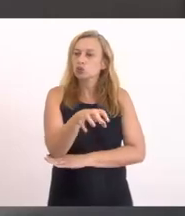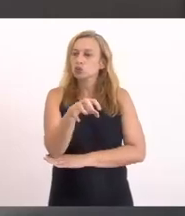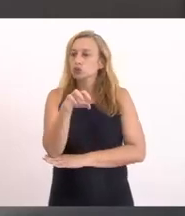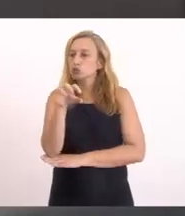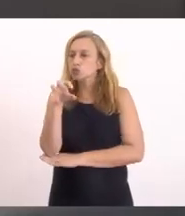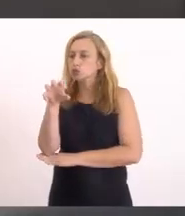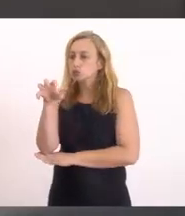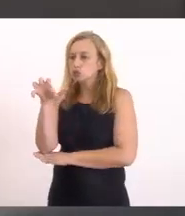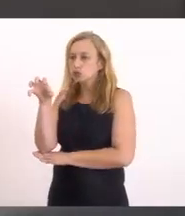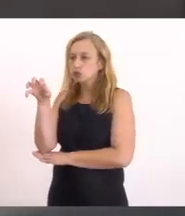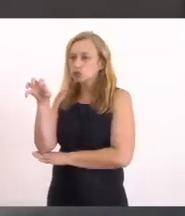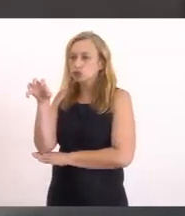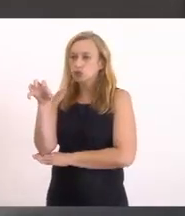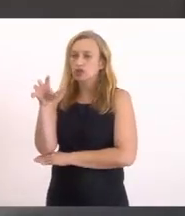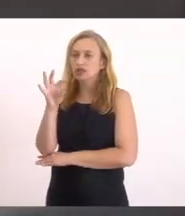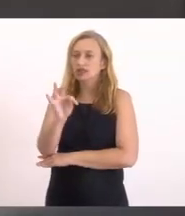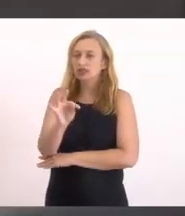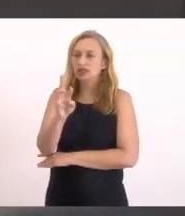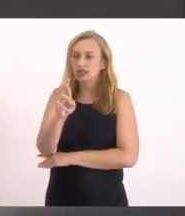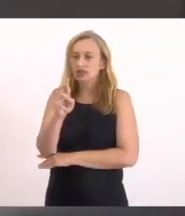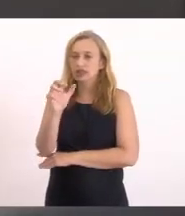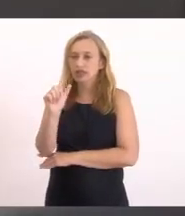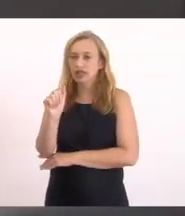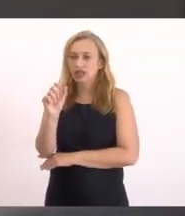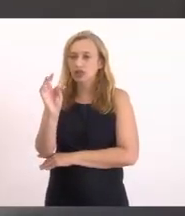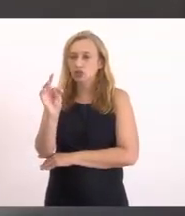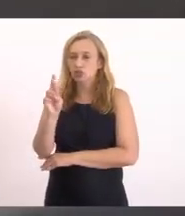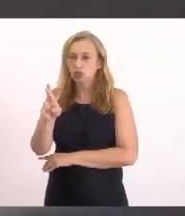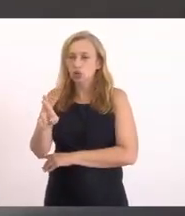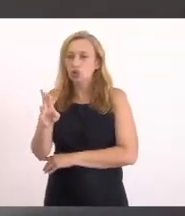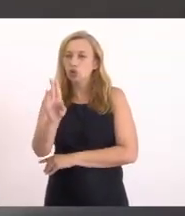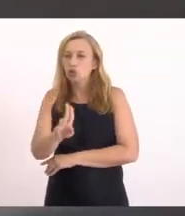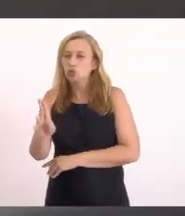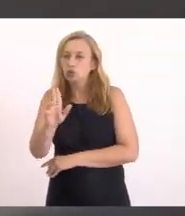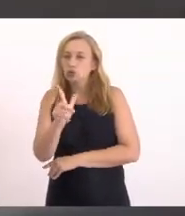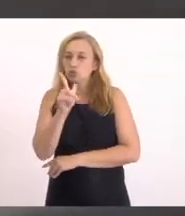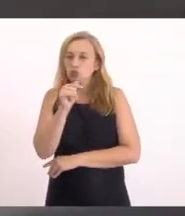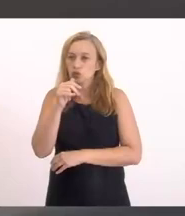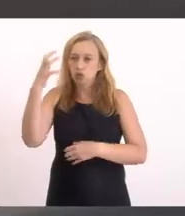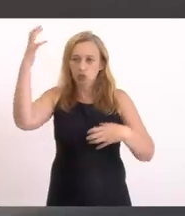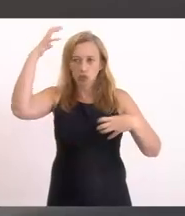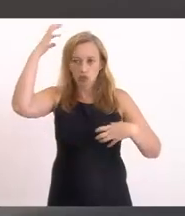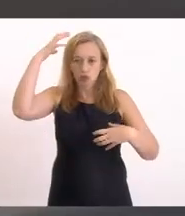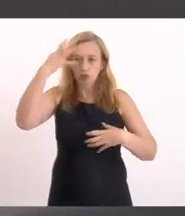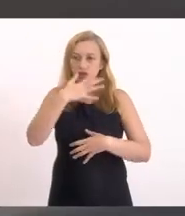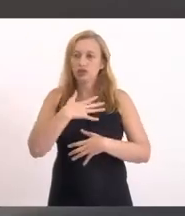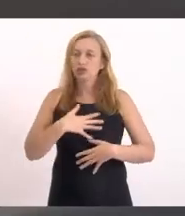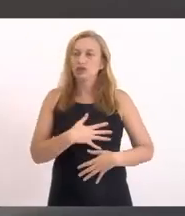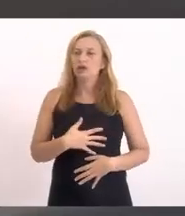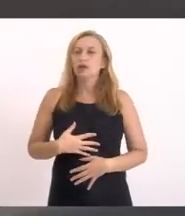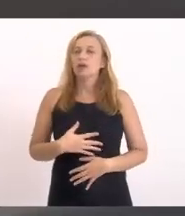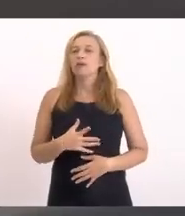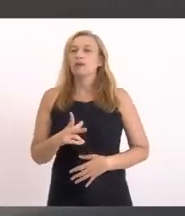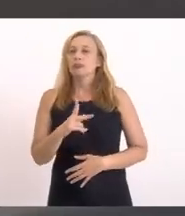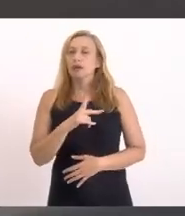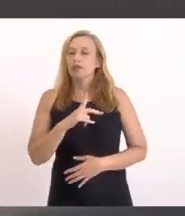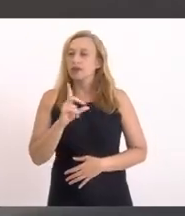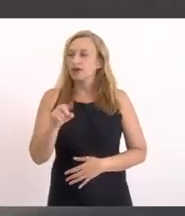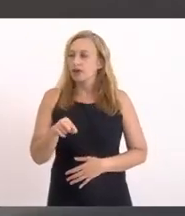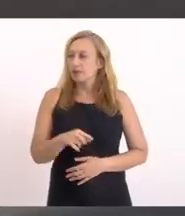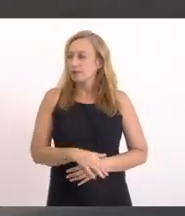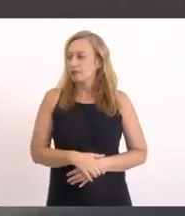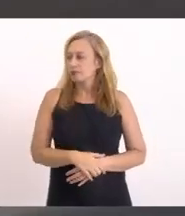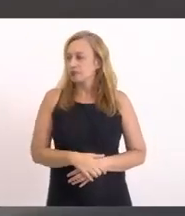a praia Da lagoa Para se banhar E a própria dimensão Ela